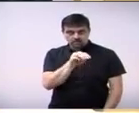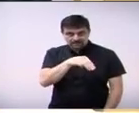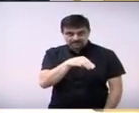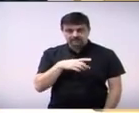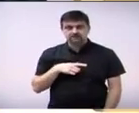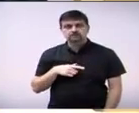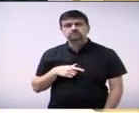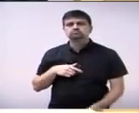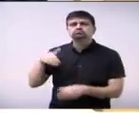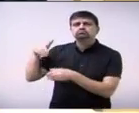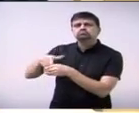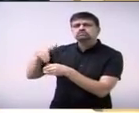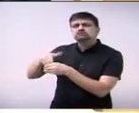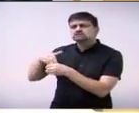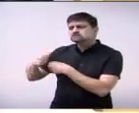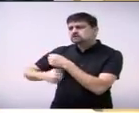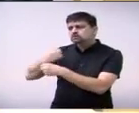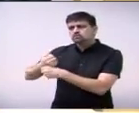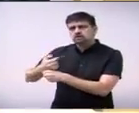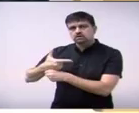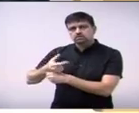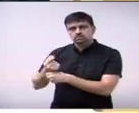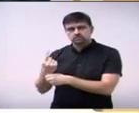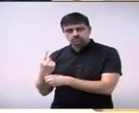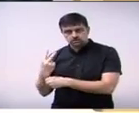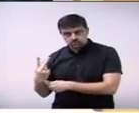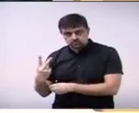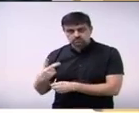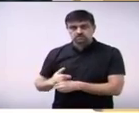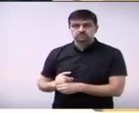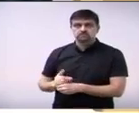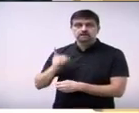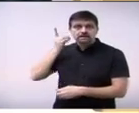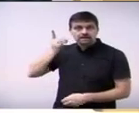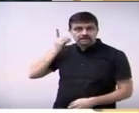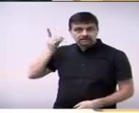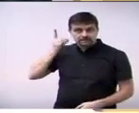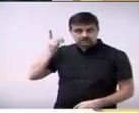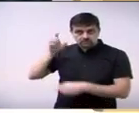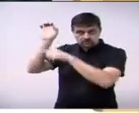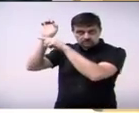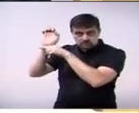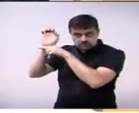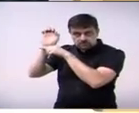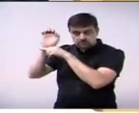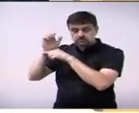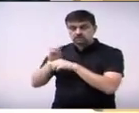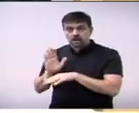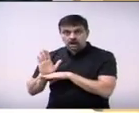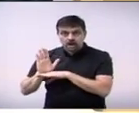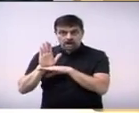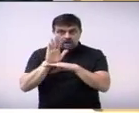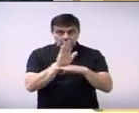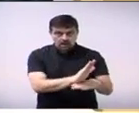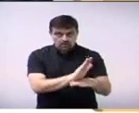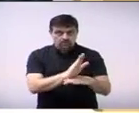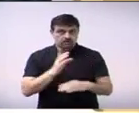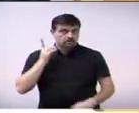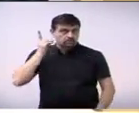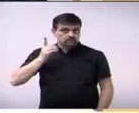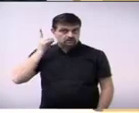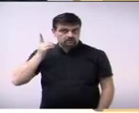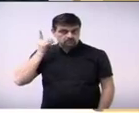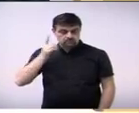2012, para deputado estadual, deputado federal. Nós apoiamos o deputado federal, ele, Correa